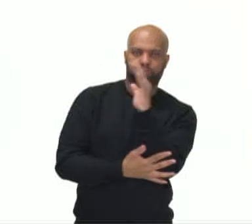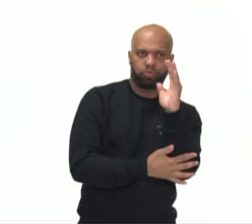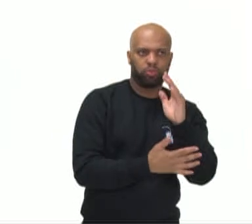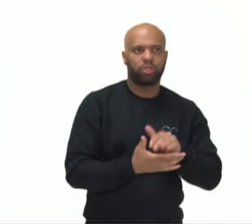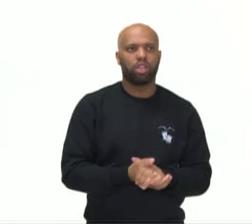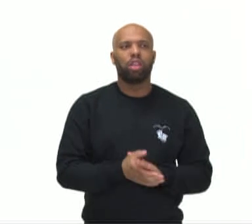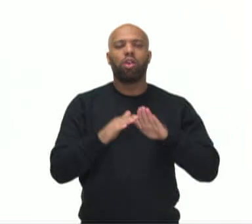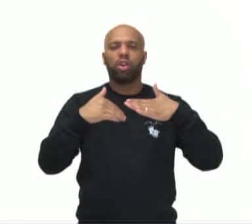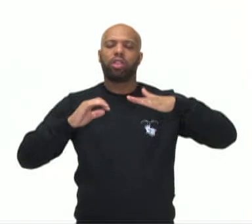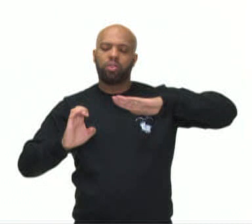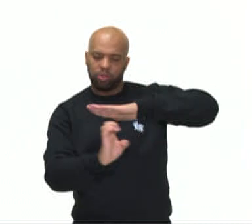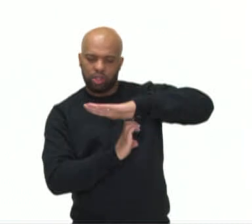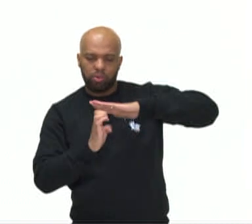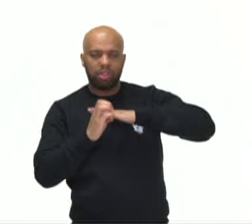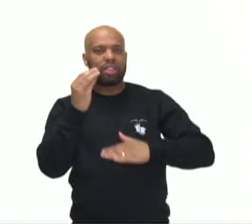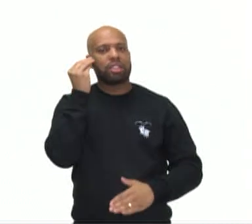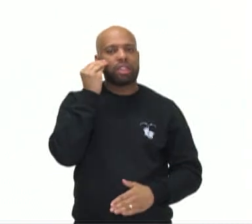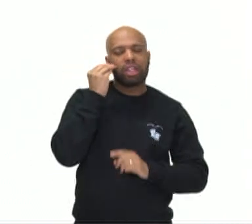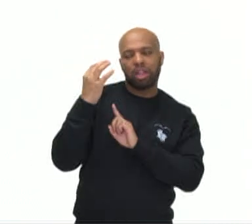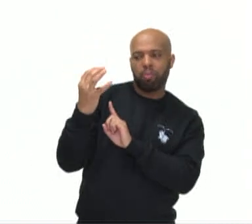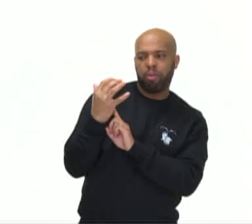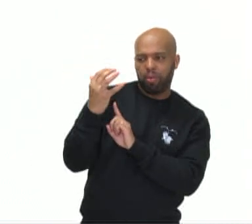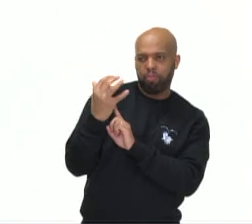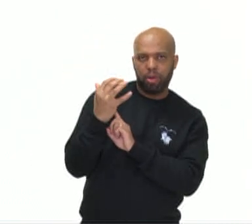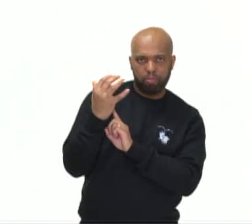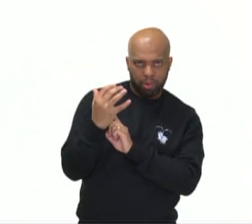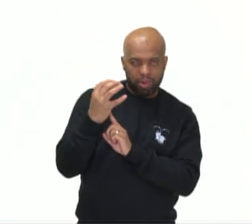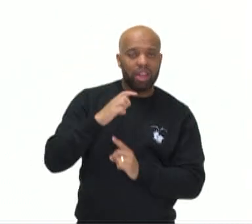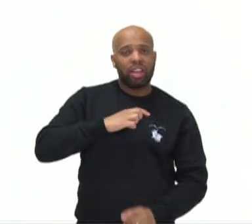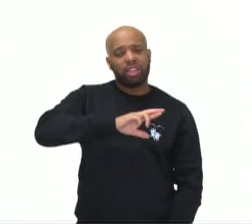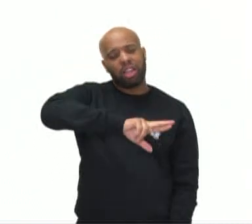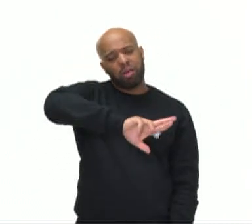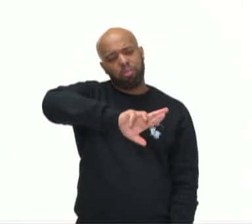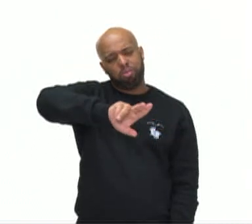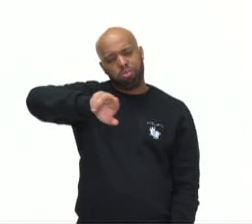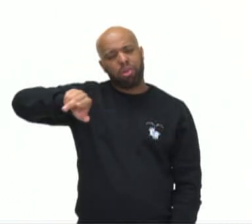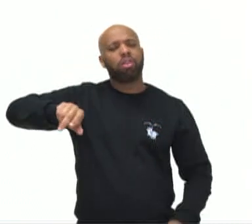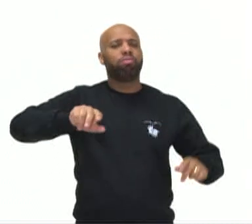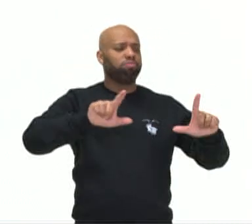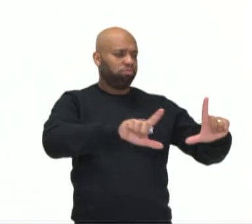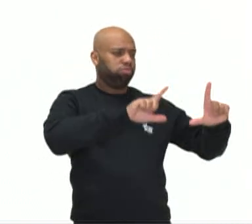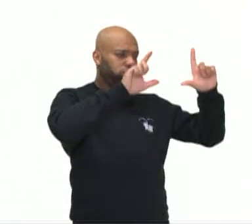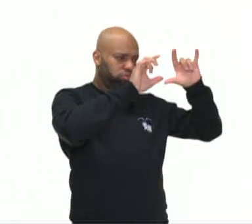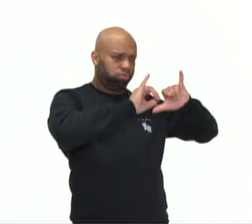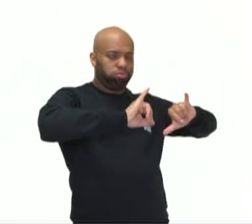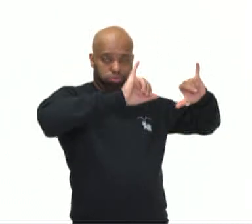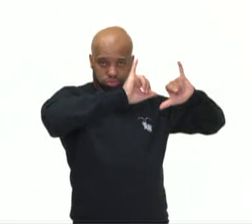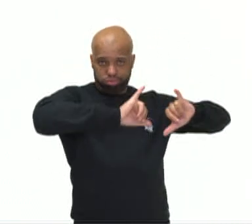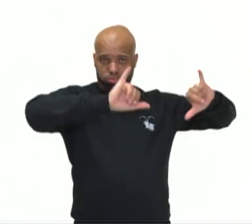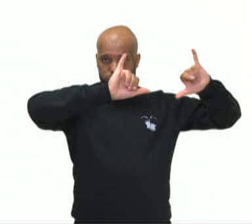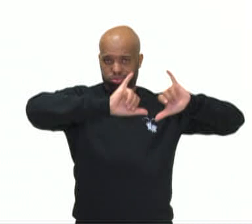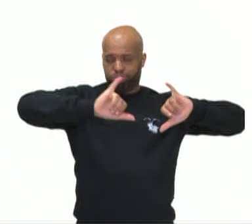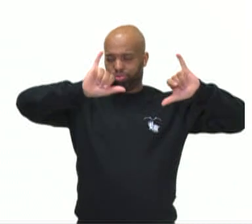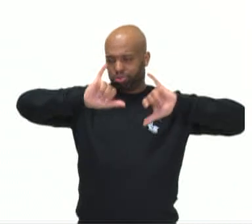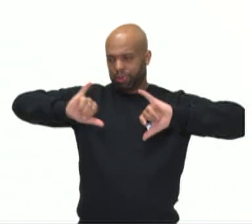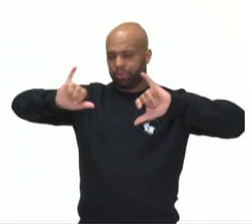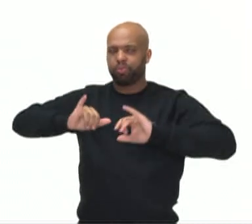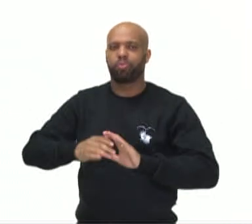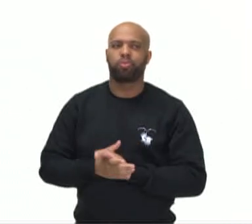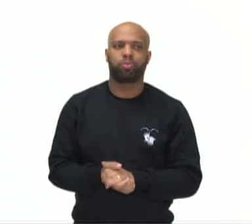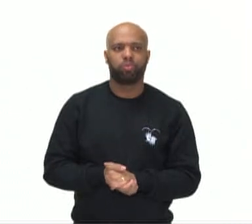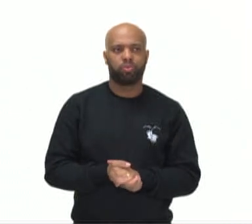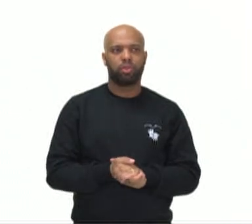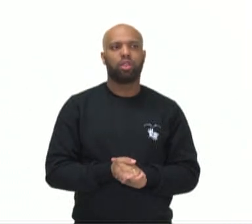As empresas tentam nos influenciar com uma infinidade de faixas, cartazes, anúncios, outdoors.